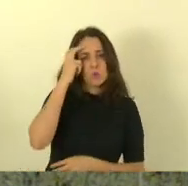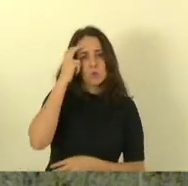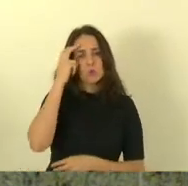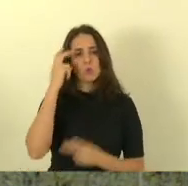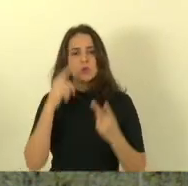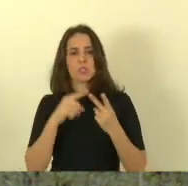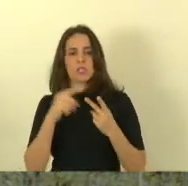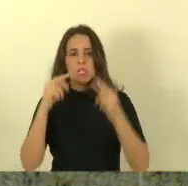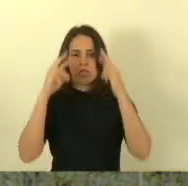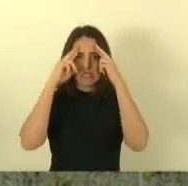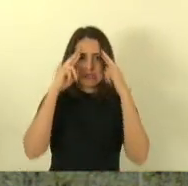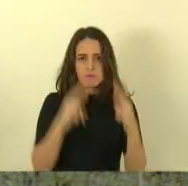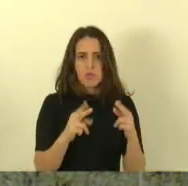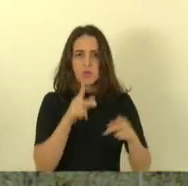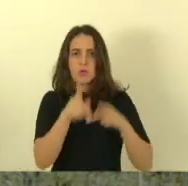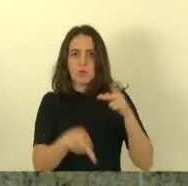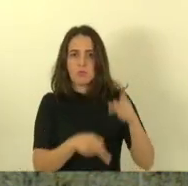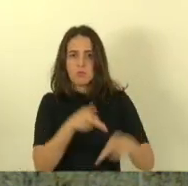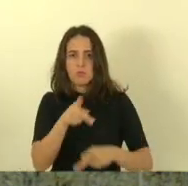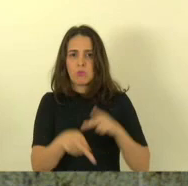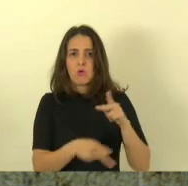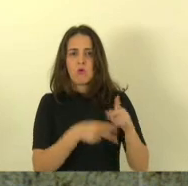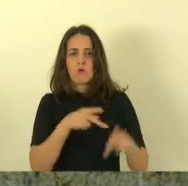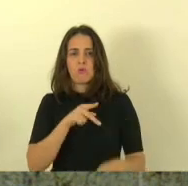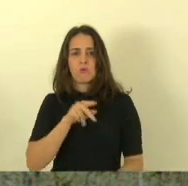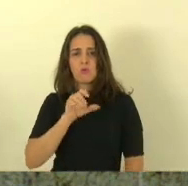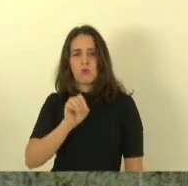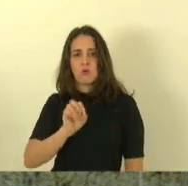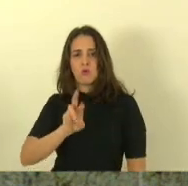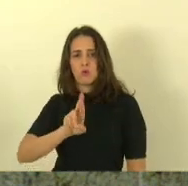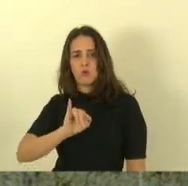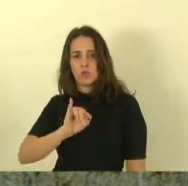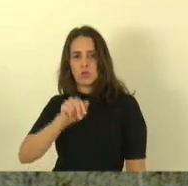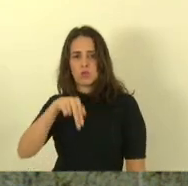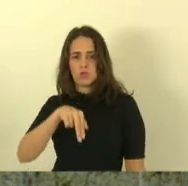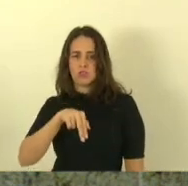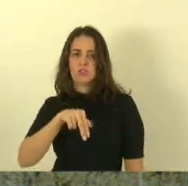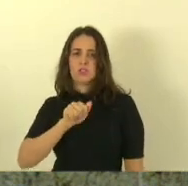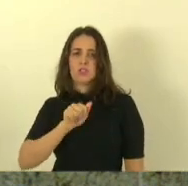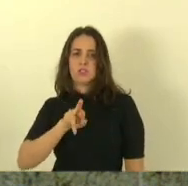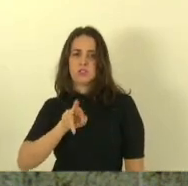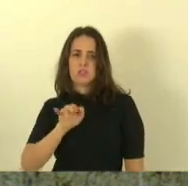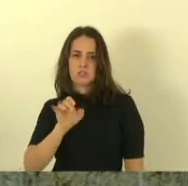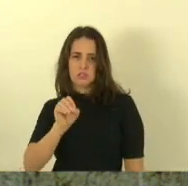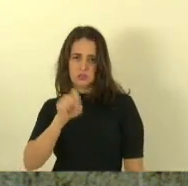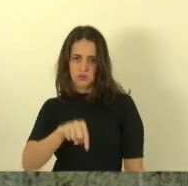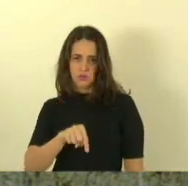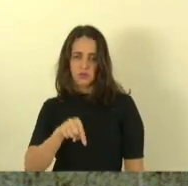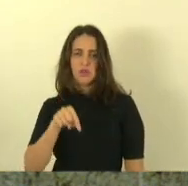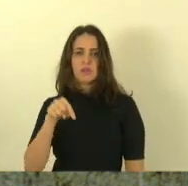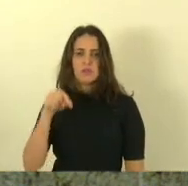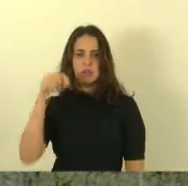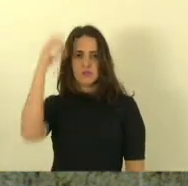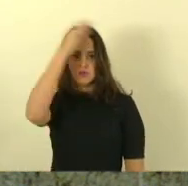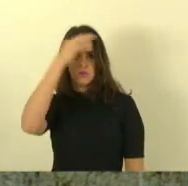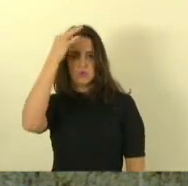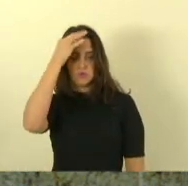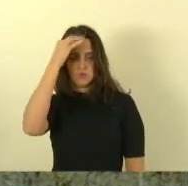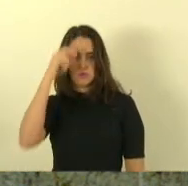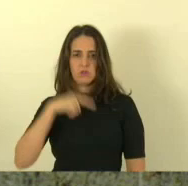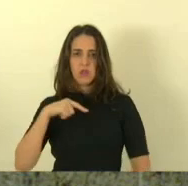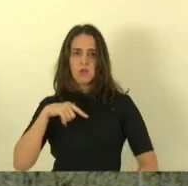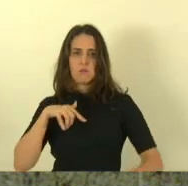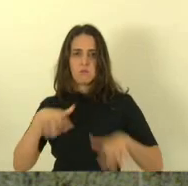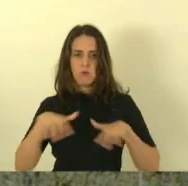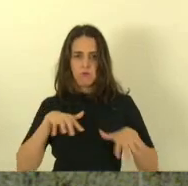respeito aos povos originários então aqui no Espírito Santo entre outras atividades que